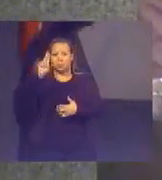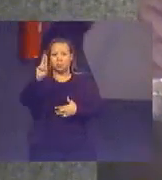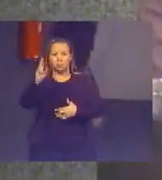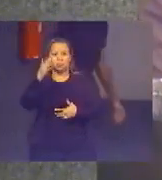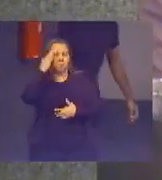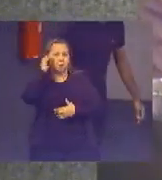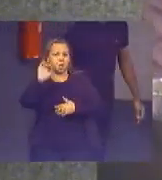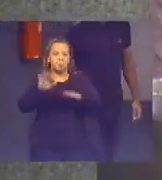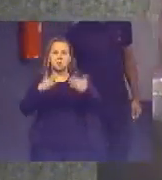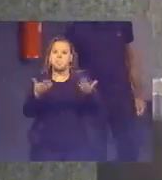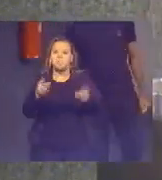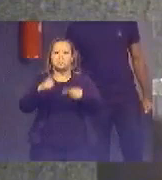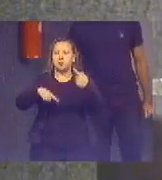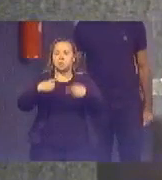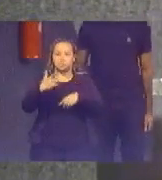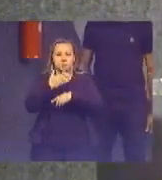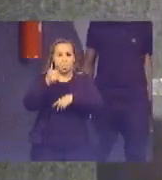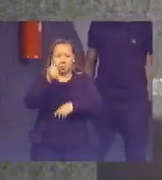é a melhor ou não.